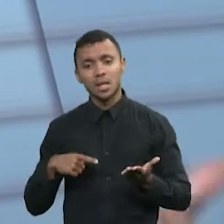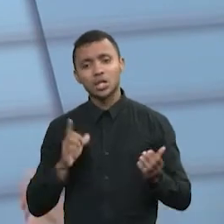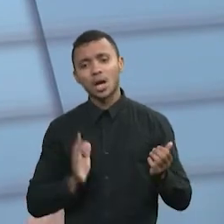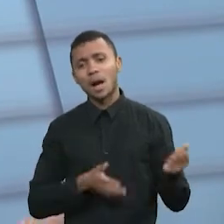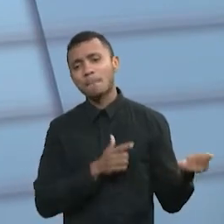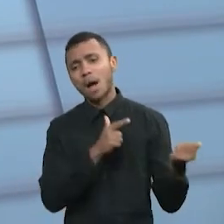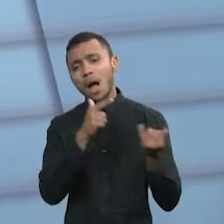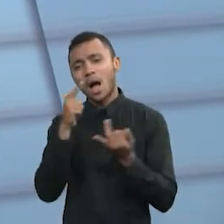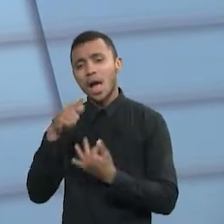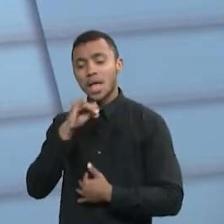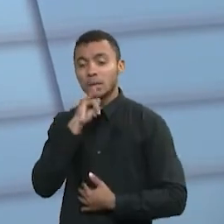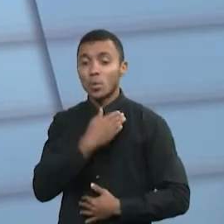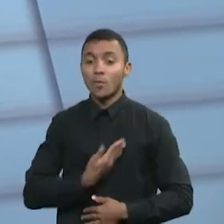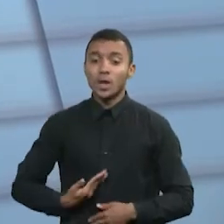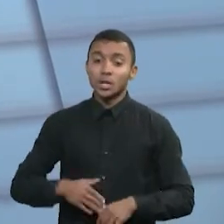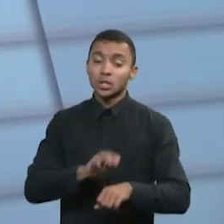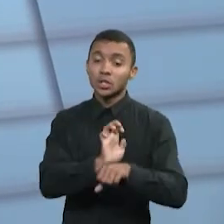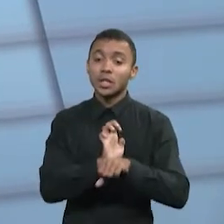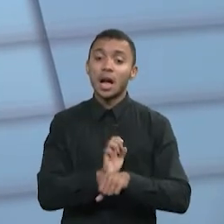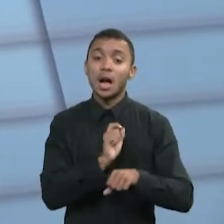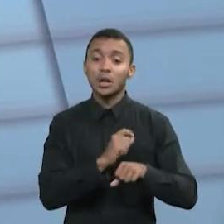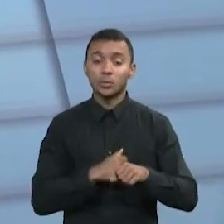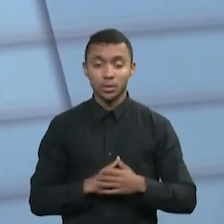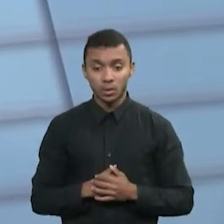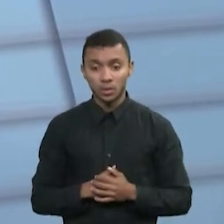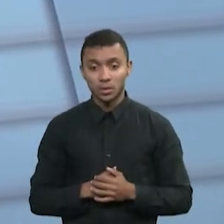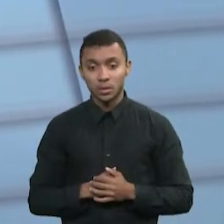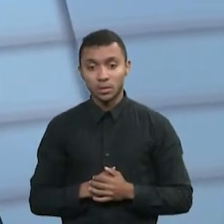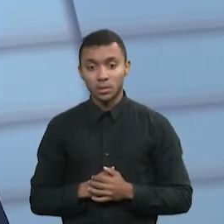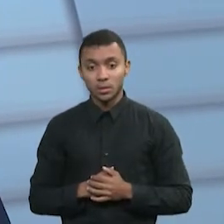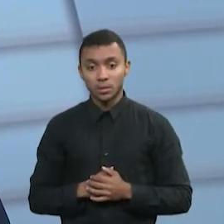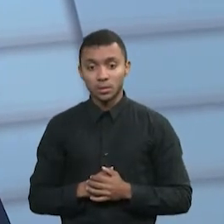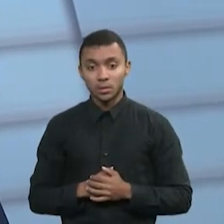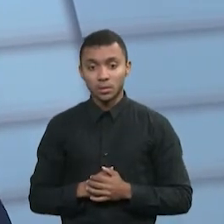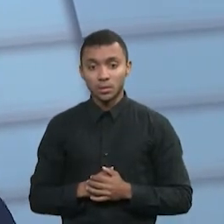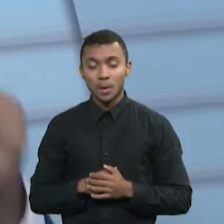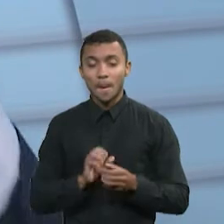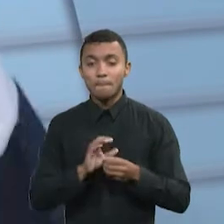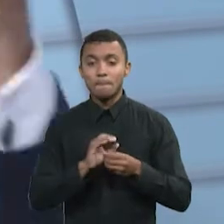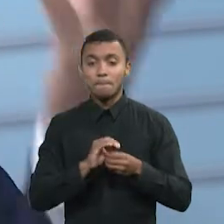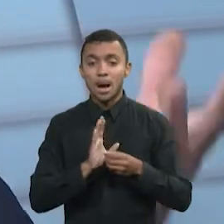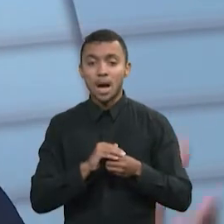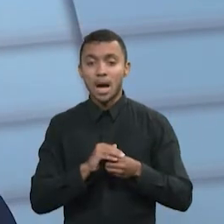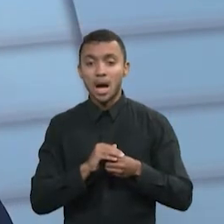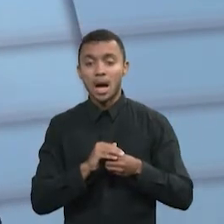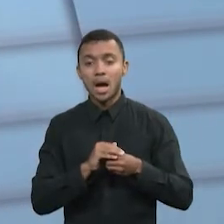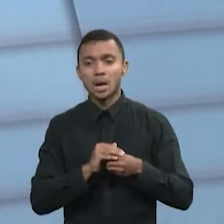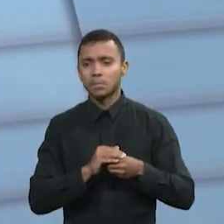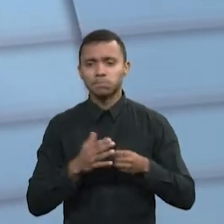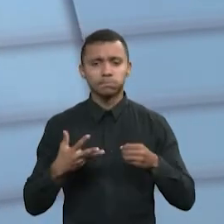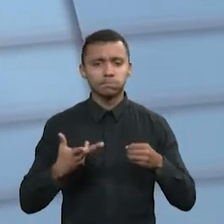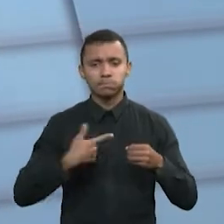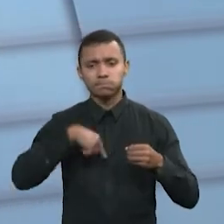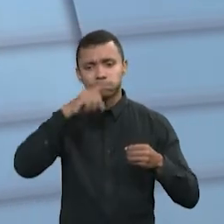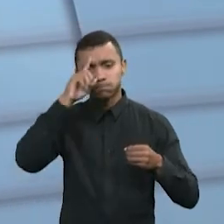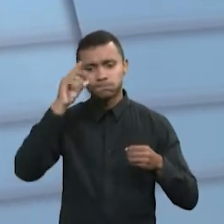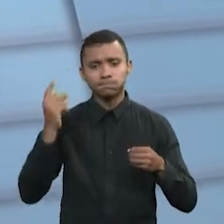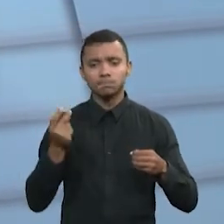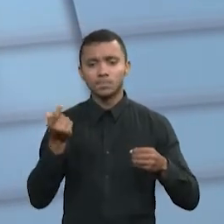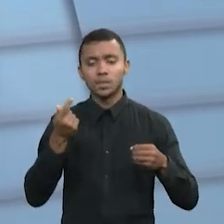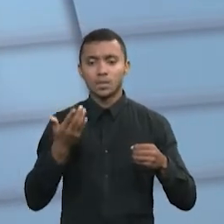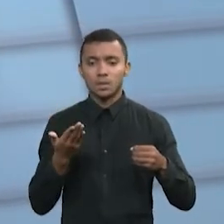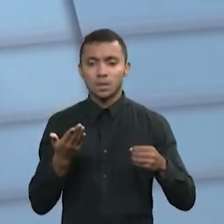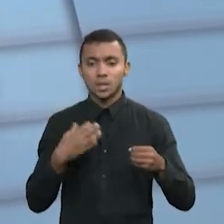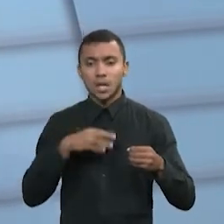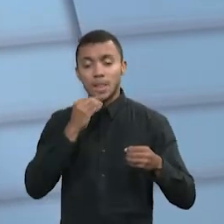Estado... Eu gosto de citar, por exemplo, o marco civil do saneamento, uma ideia fantástica. Espetacular. E por que a gente não